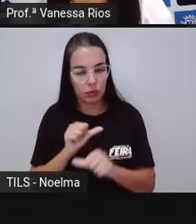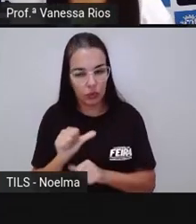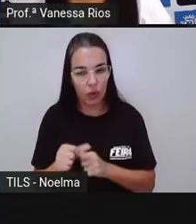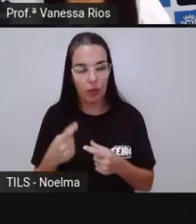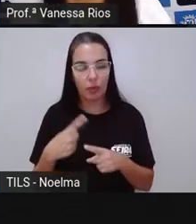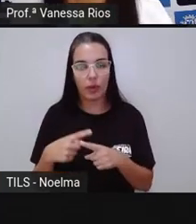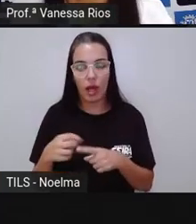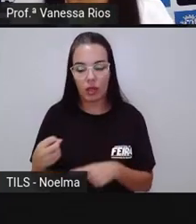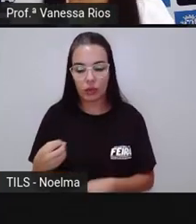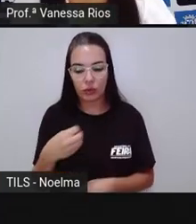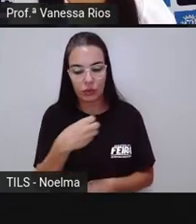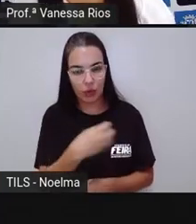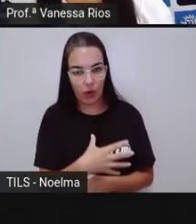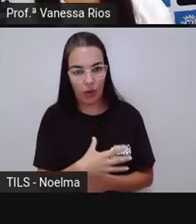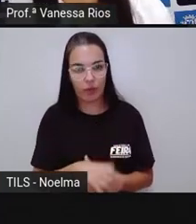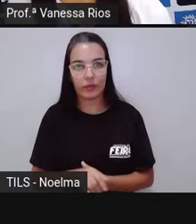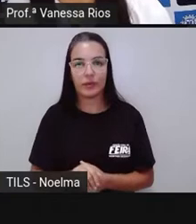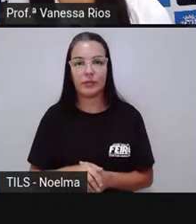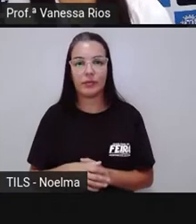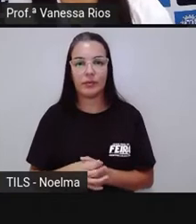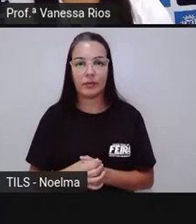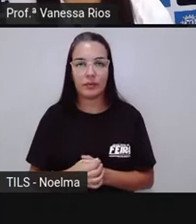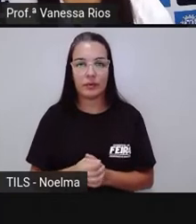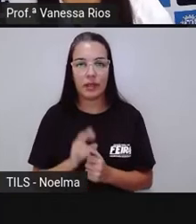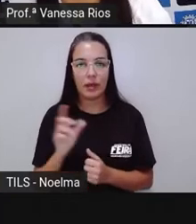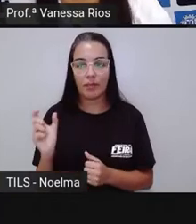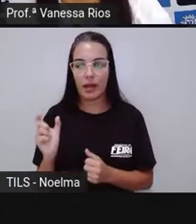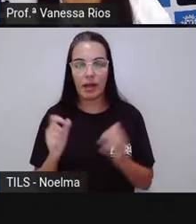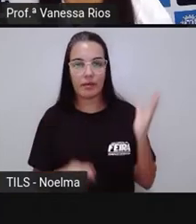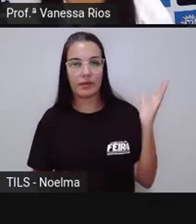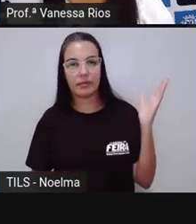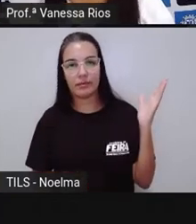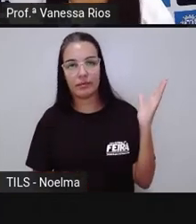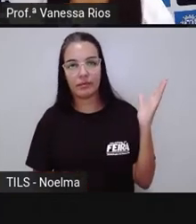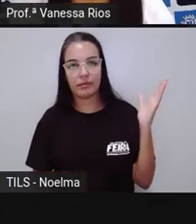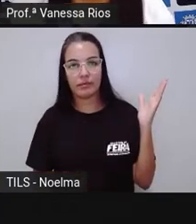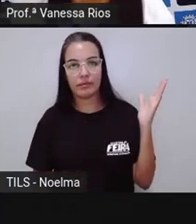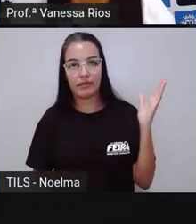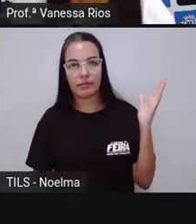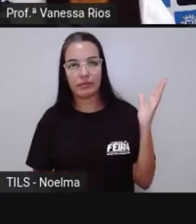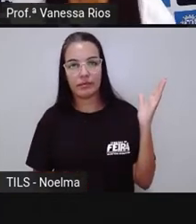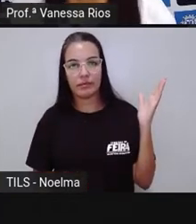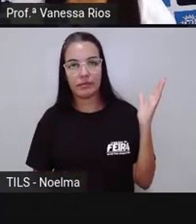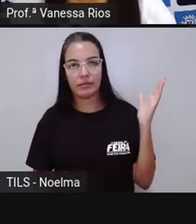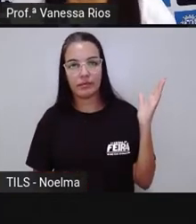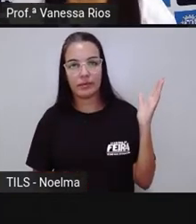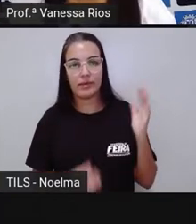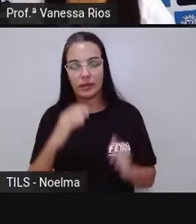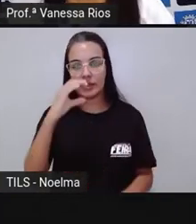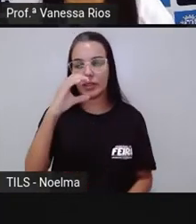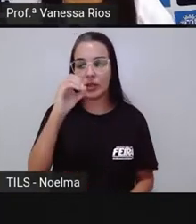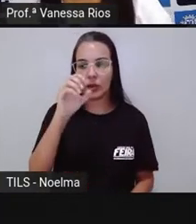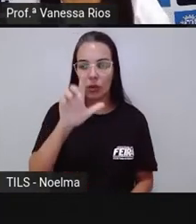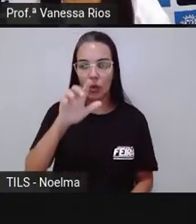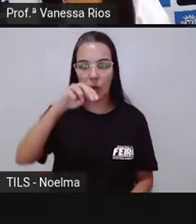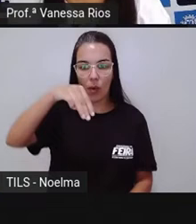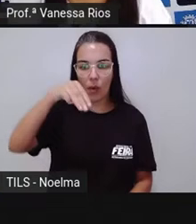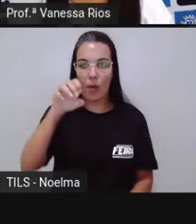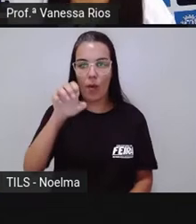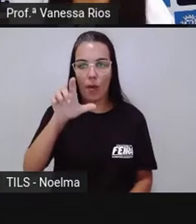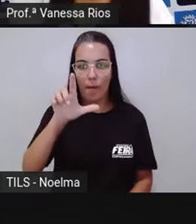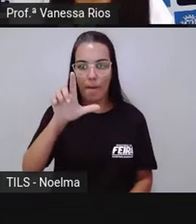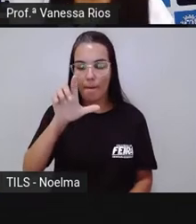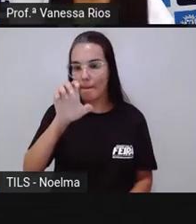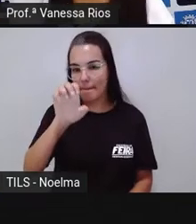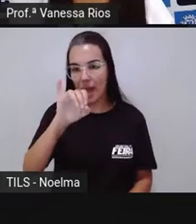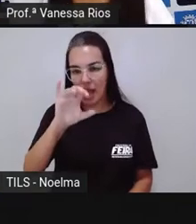Pela nova ortografia. Então, a gente percebe que as palavras colmeia, assembleia, né? Perderam